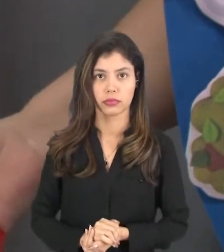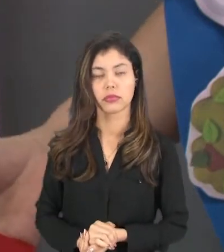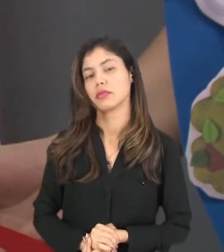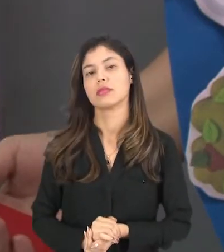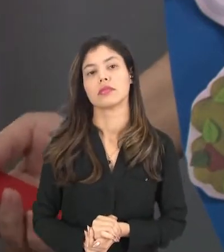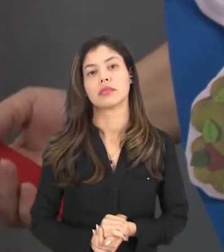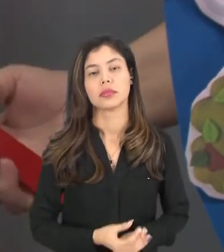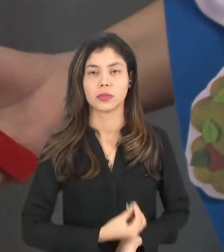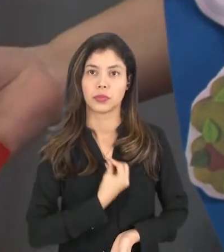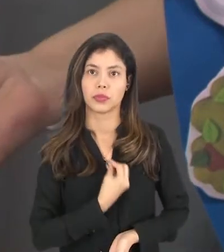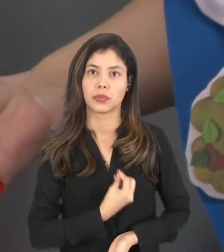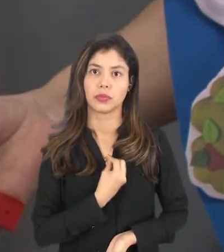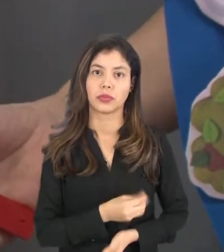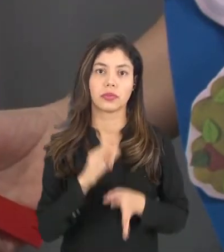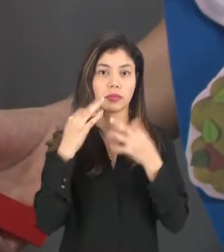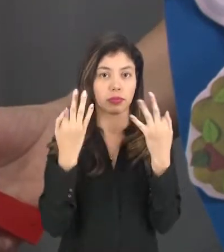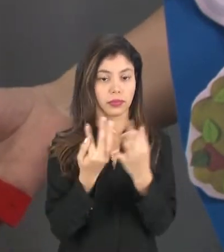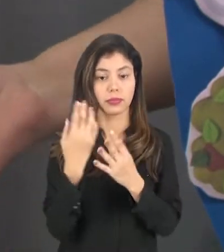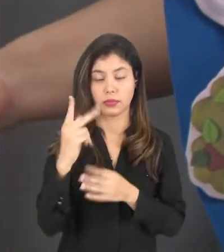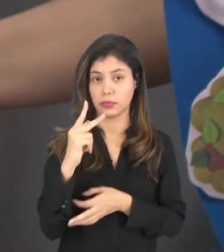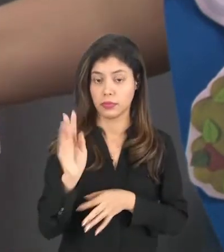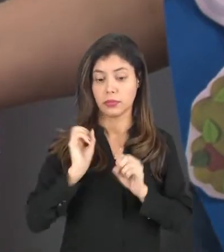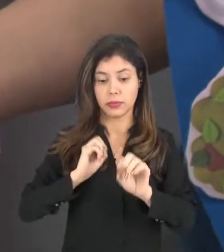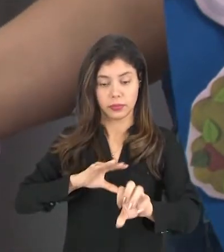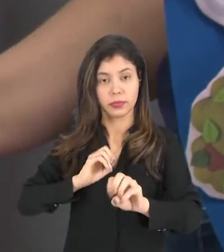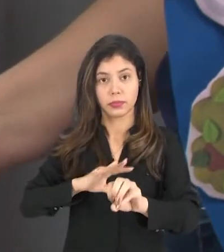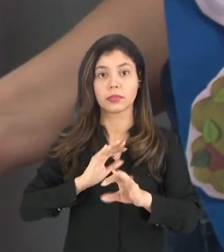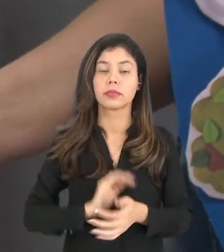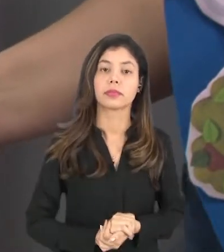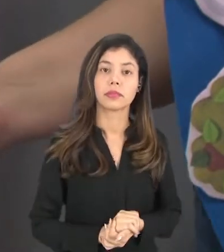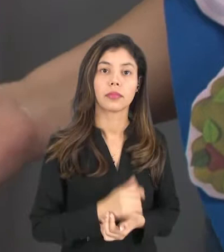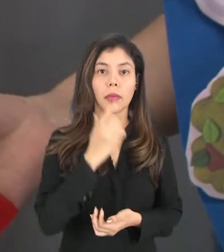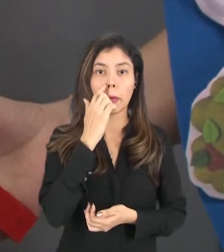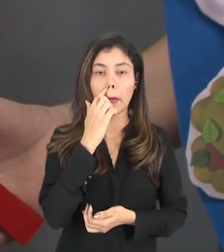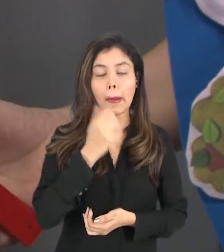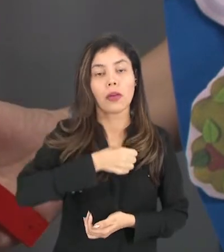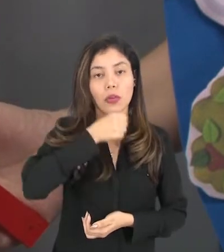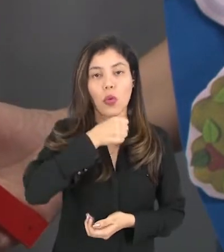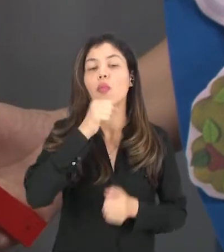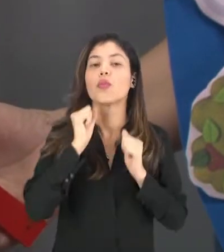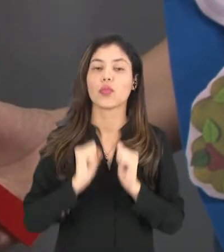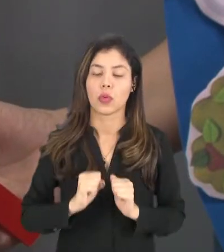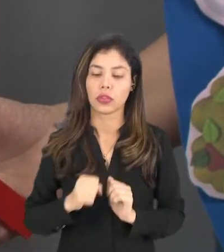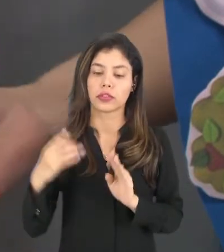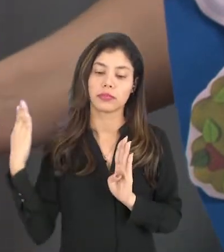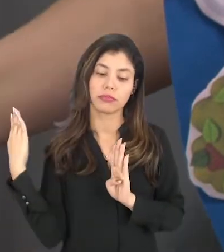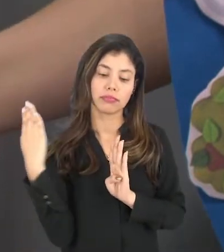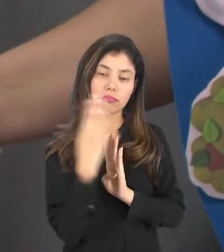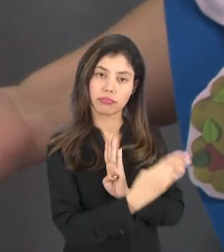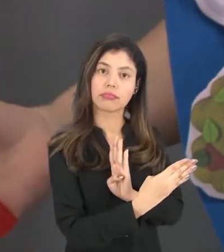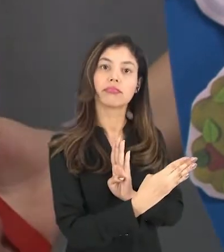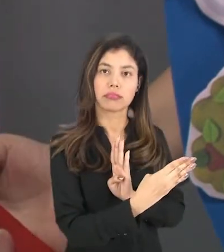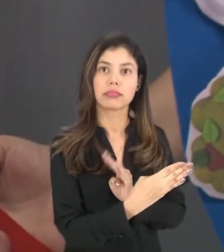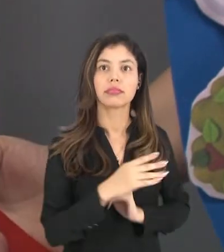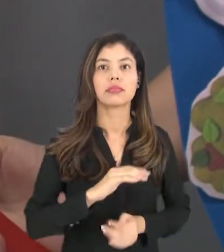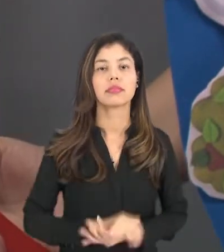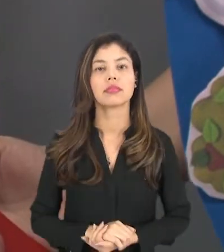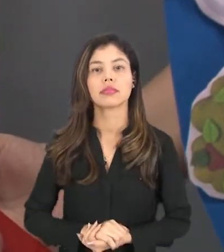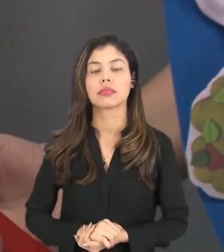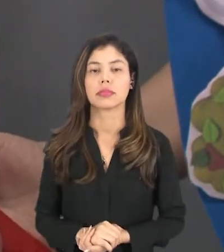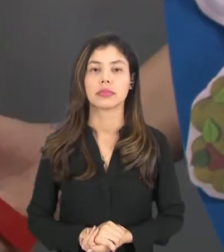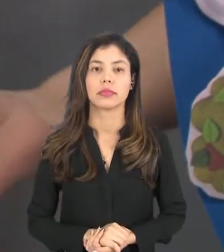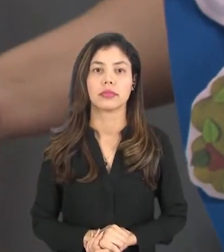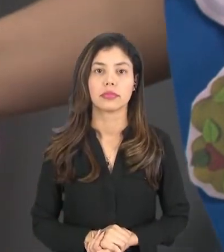a vivência familiar dela ensinou que o senhor idoso pode sim, ele tem esse direito de passar à frente